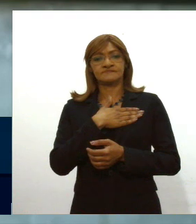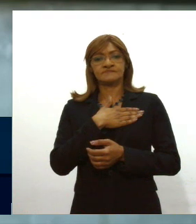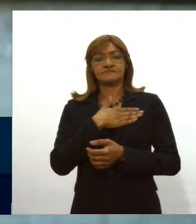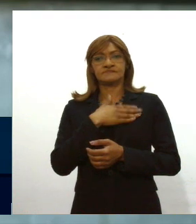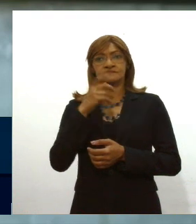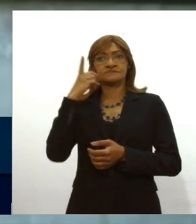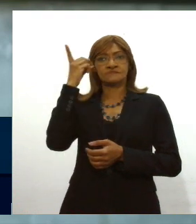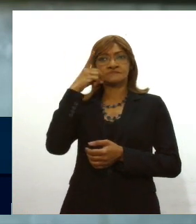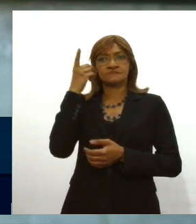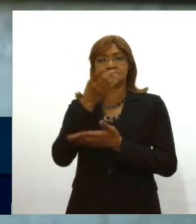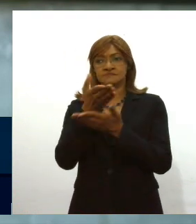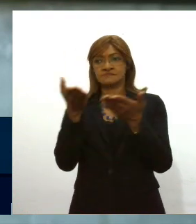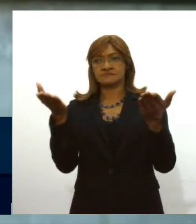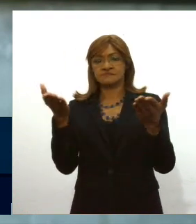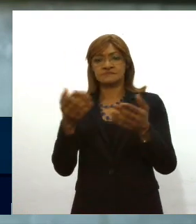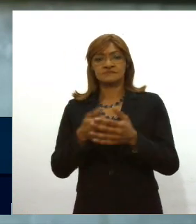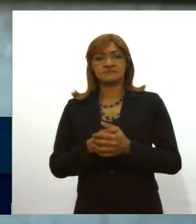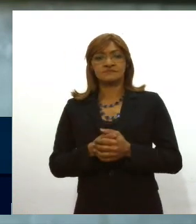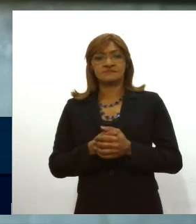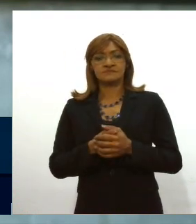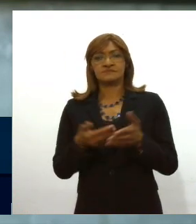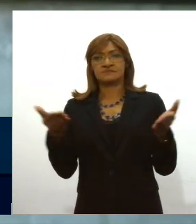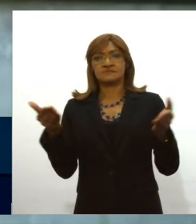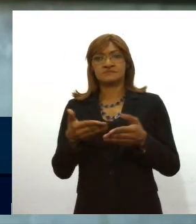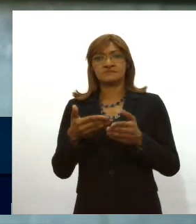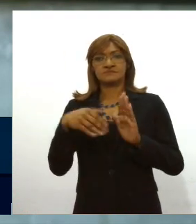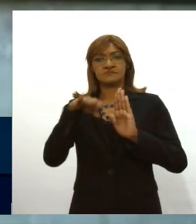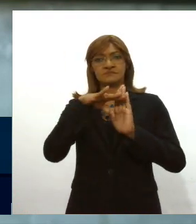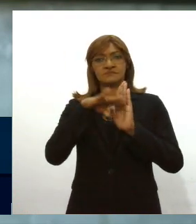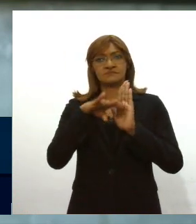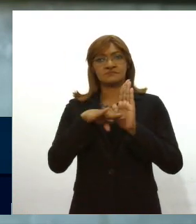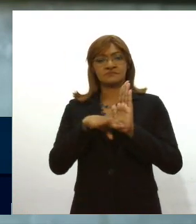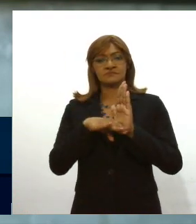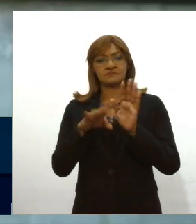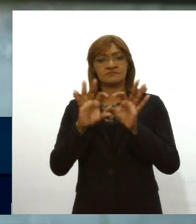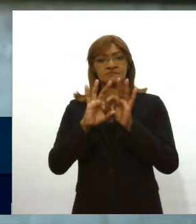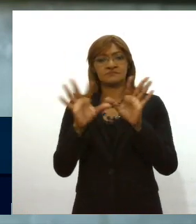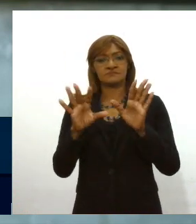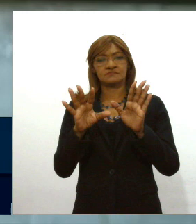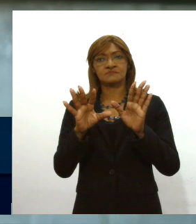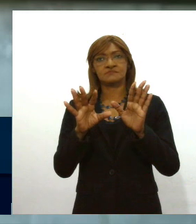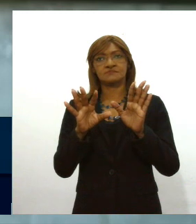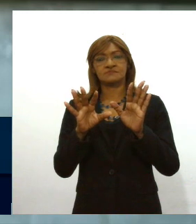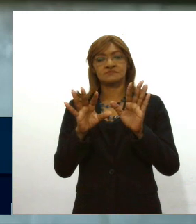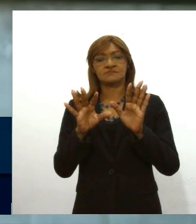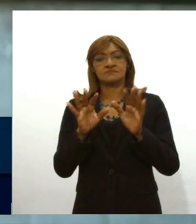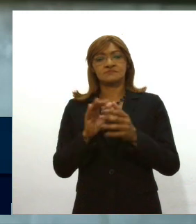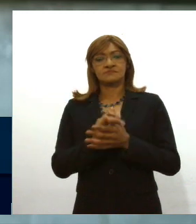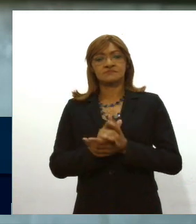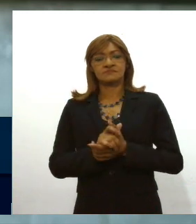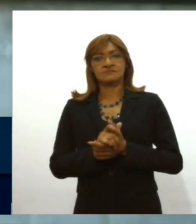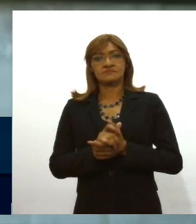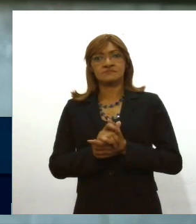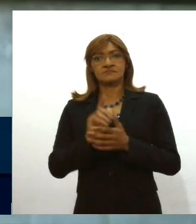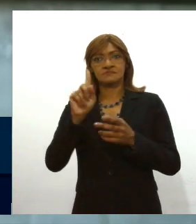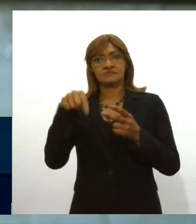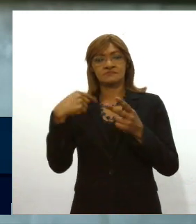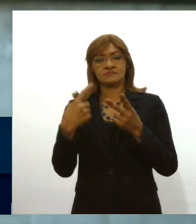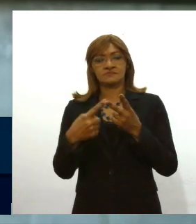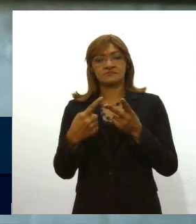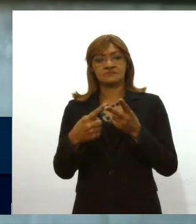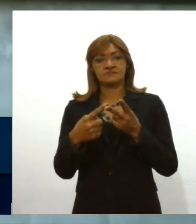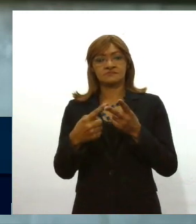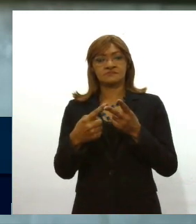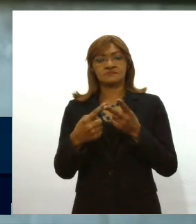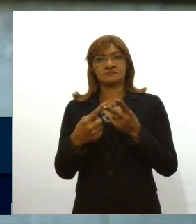senhores deputados que nós apreciássemos a matéria a ser deliberada na ordem do dia em seguida nós